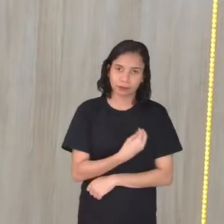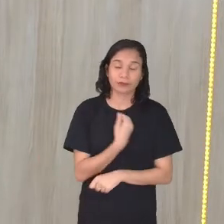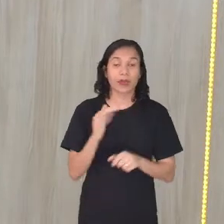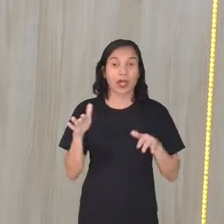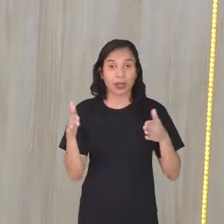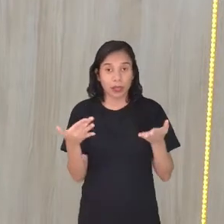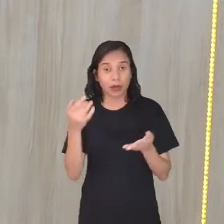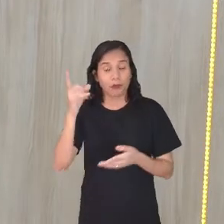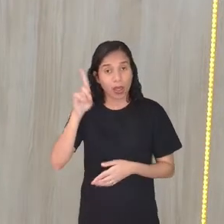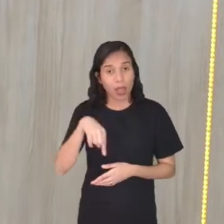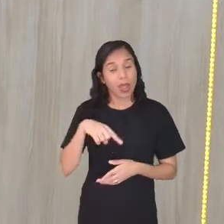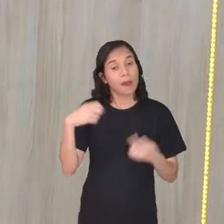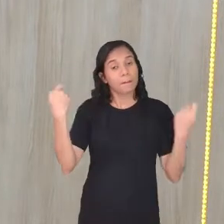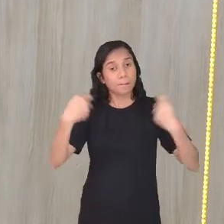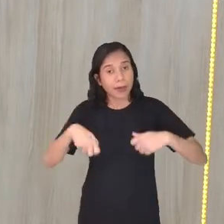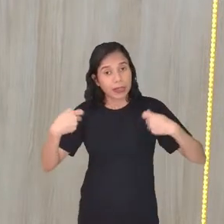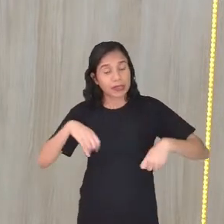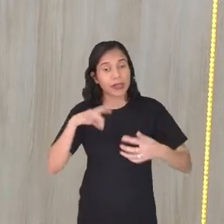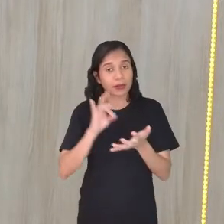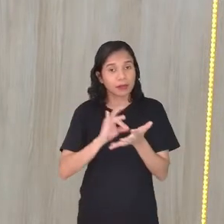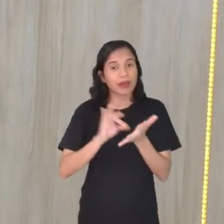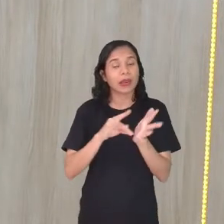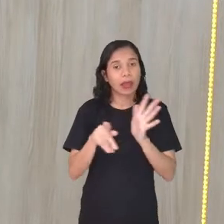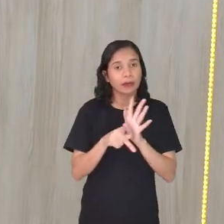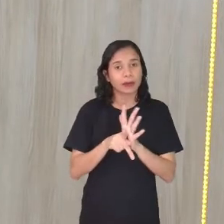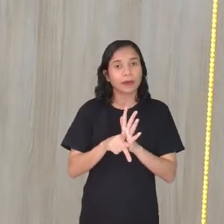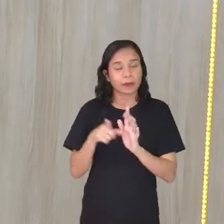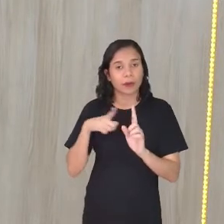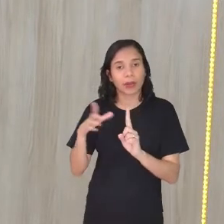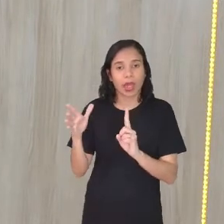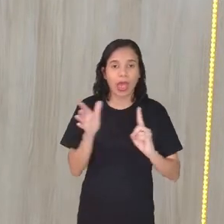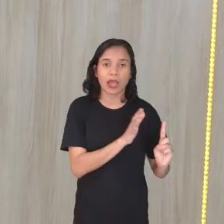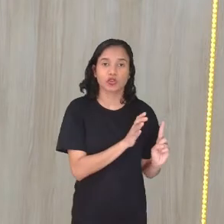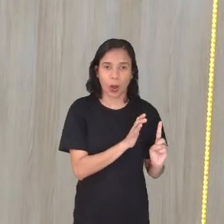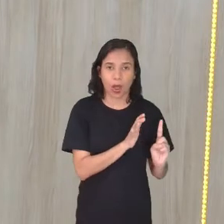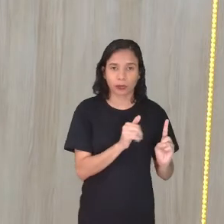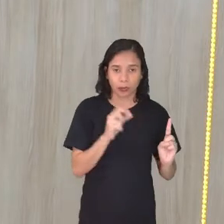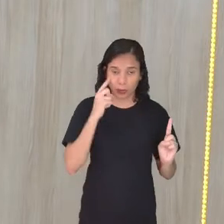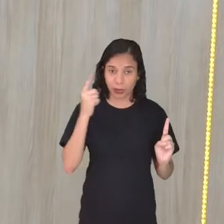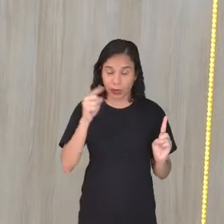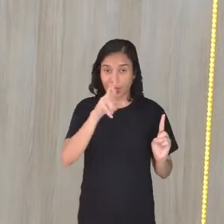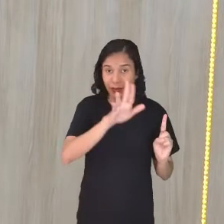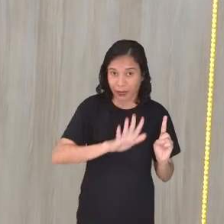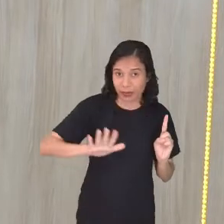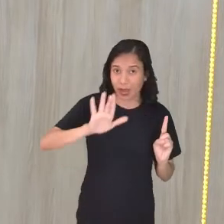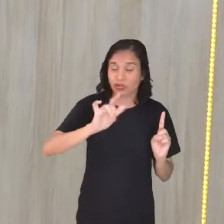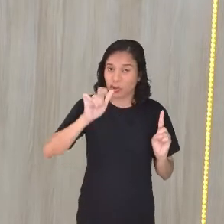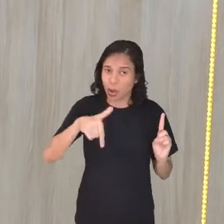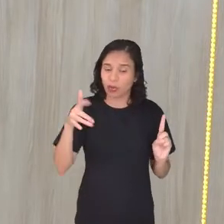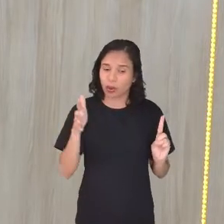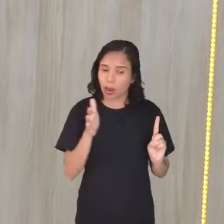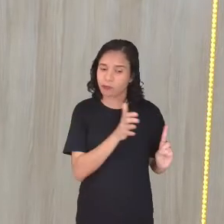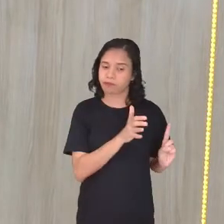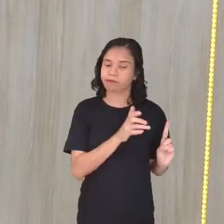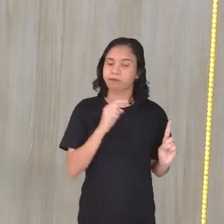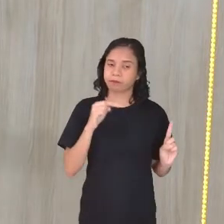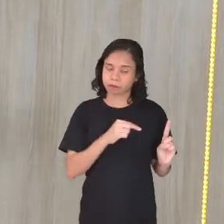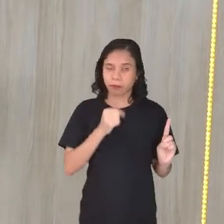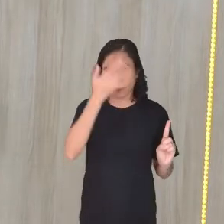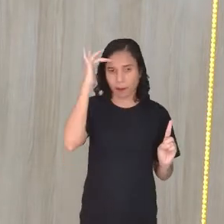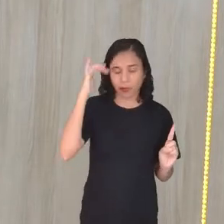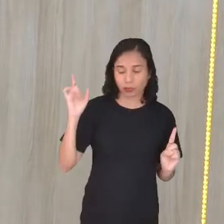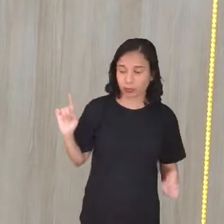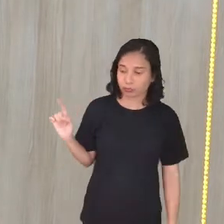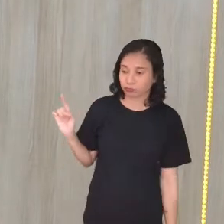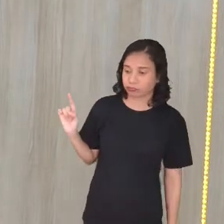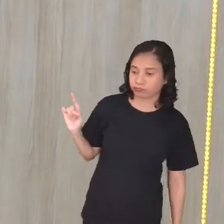Então, eles precisavam ficar de quarentena. Então, ali naquela região da Rua do Bom Jesus, eram lugares também que esses escravos